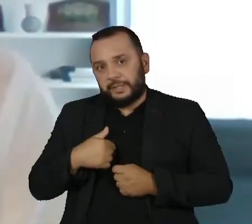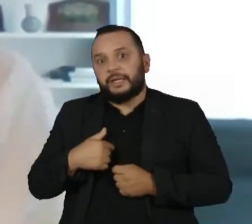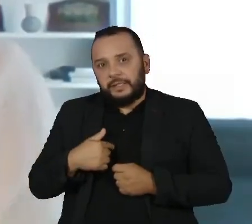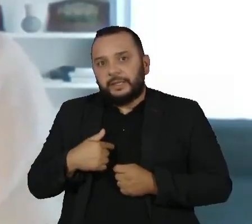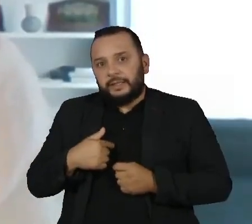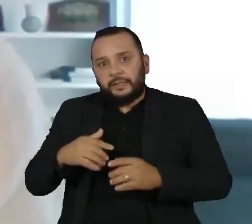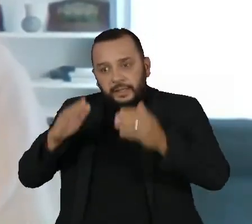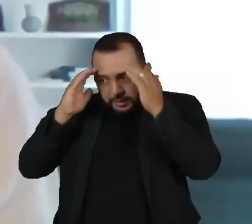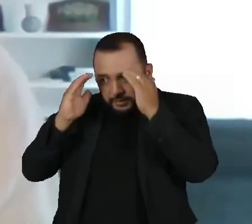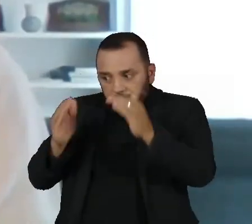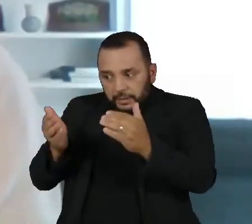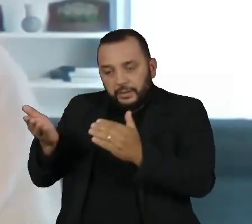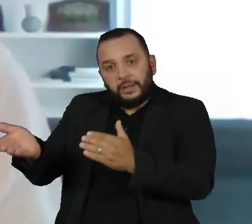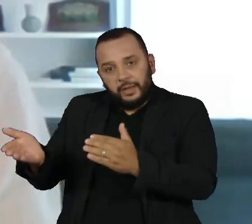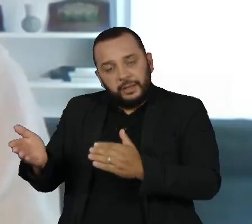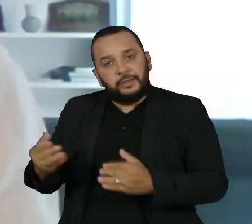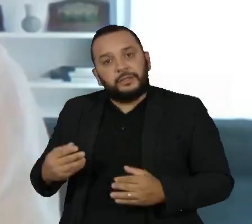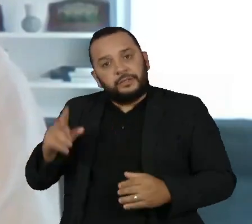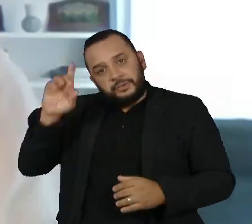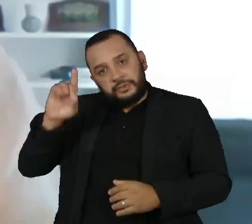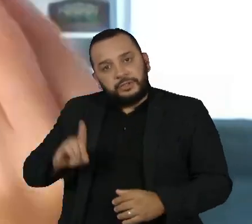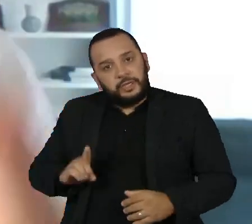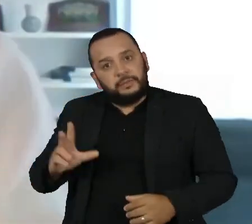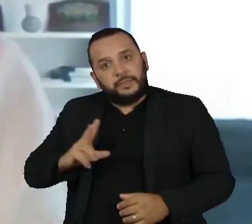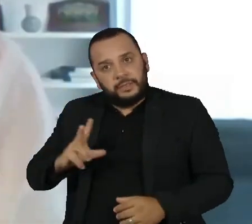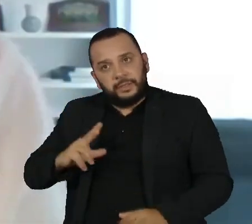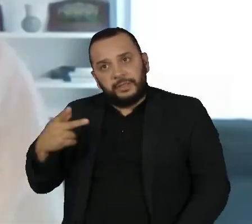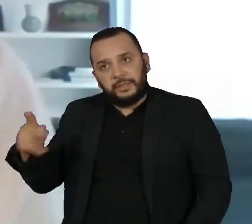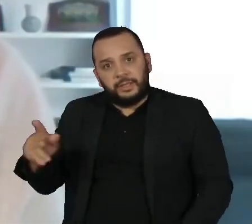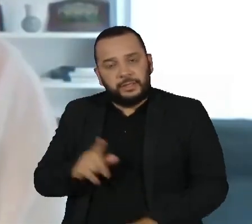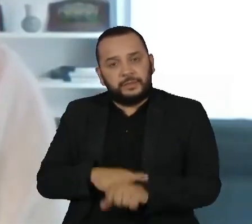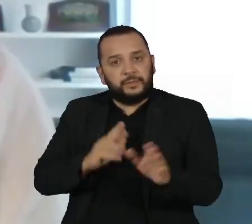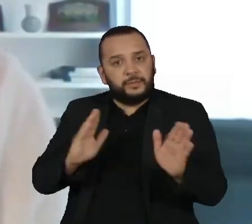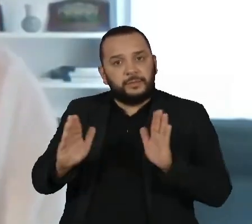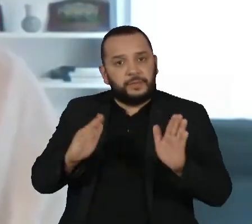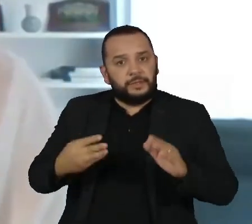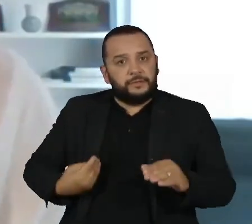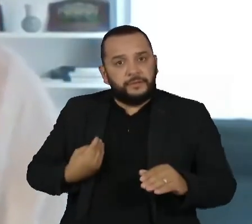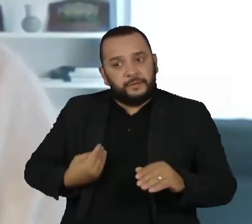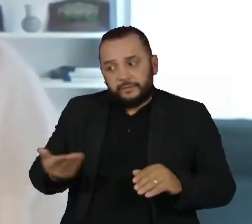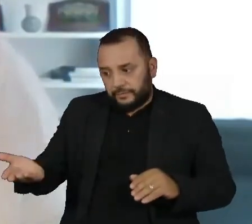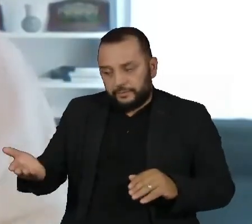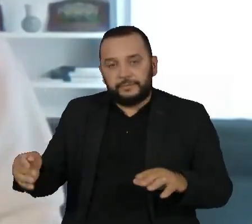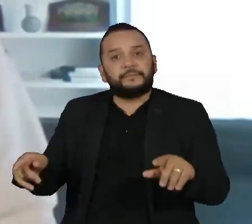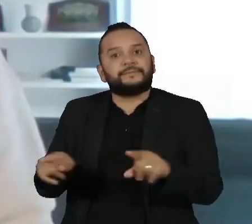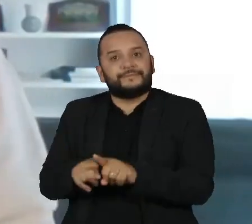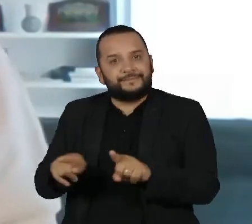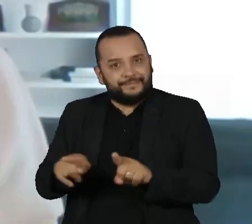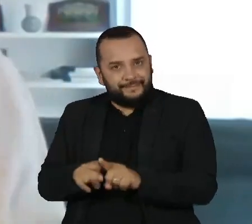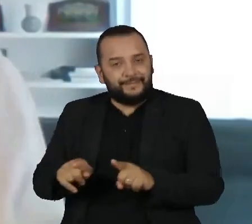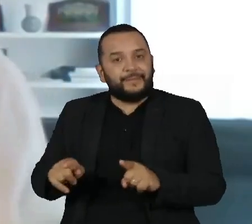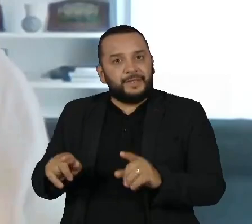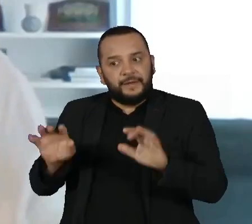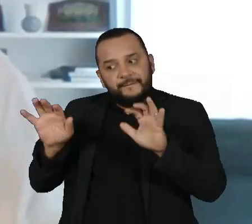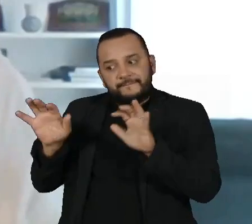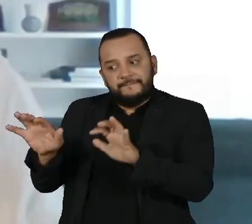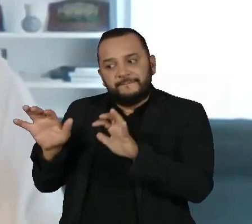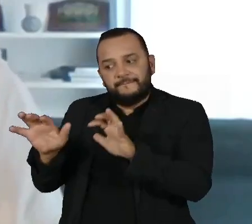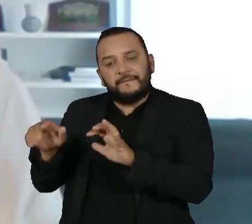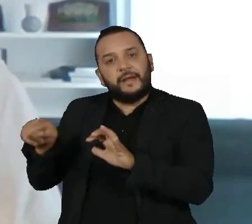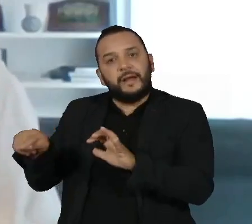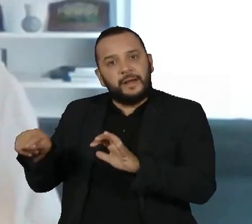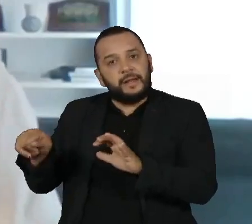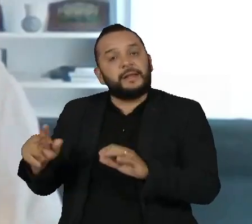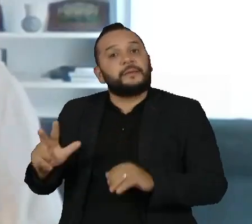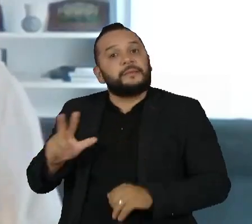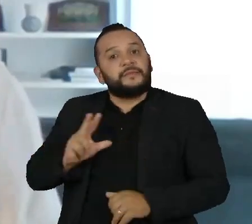só respeitando o direito à privacidade daquela criança naquele momento em que ela está, mas também criando nela uma ideia de que a